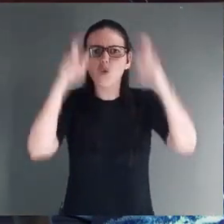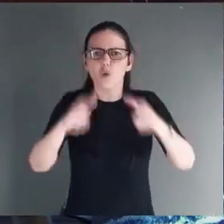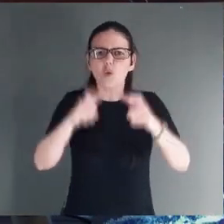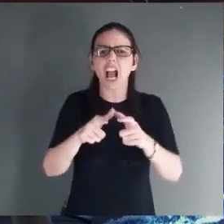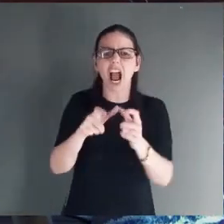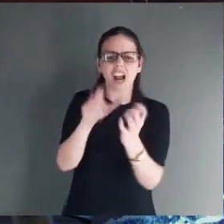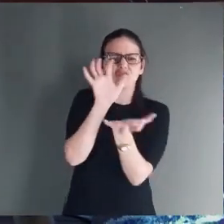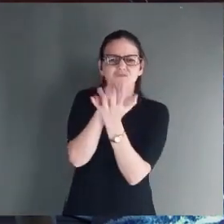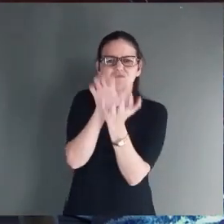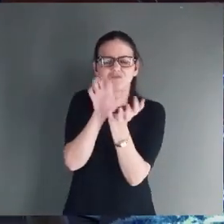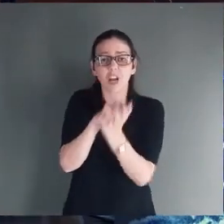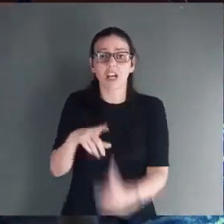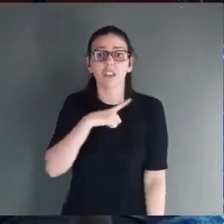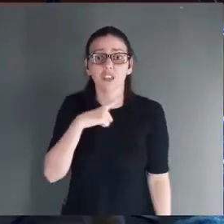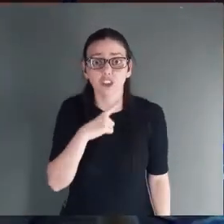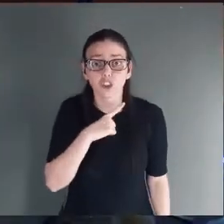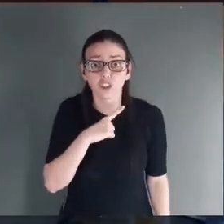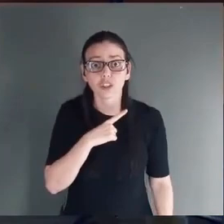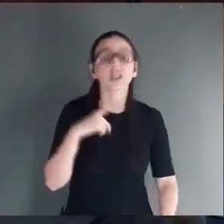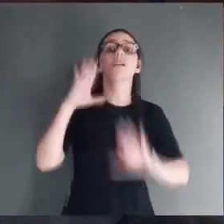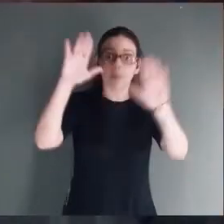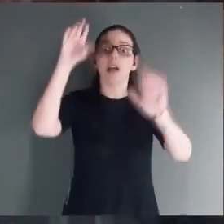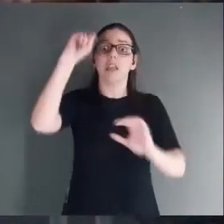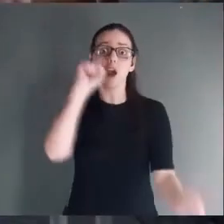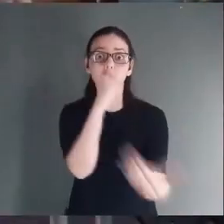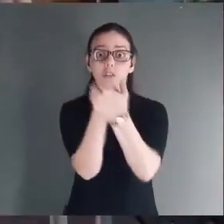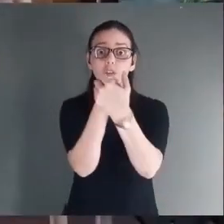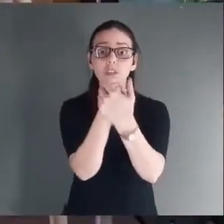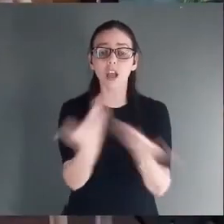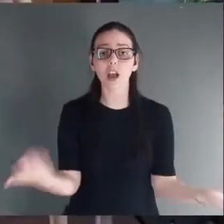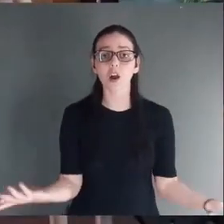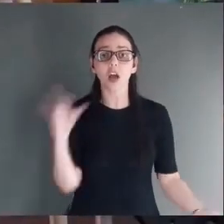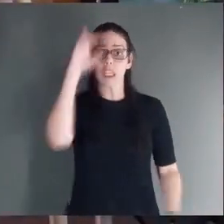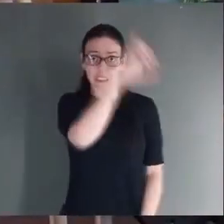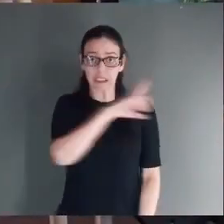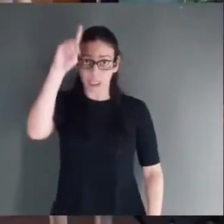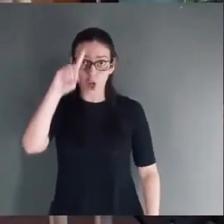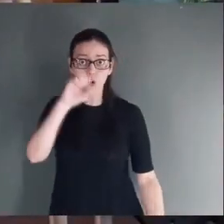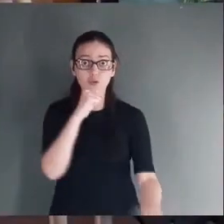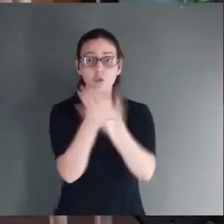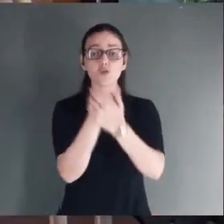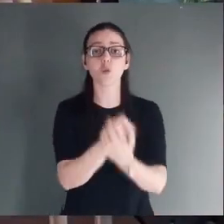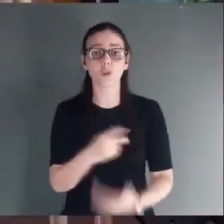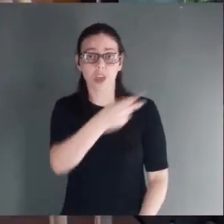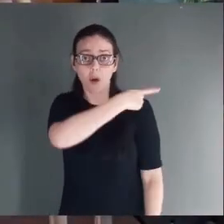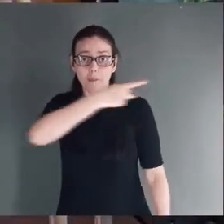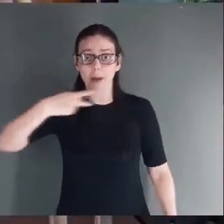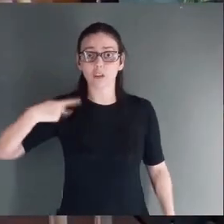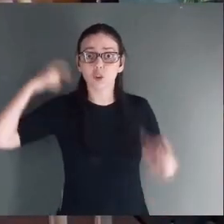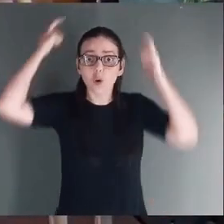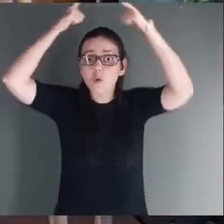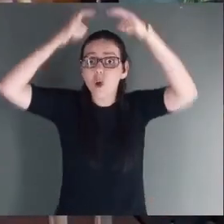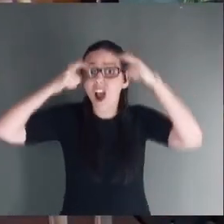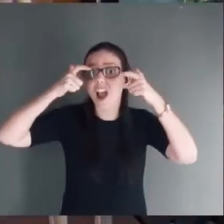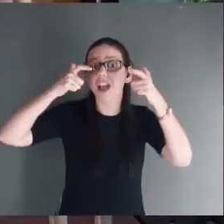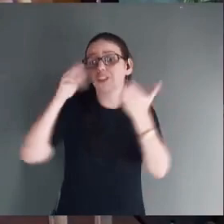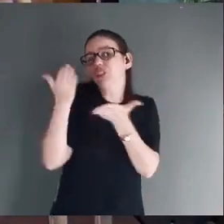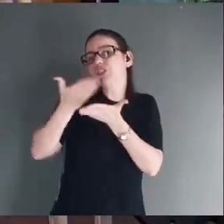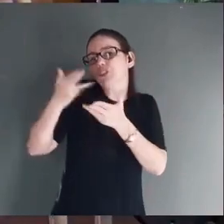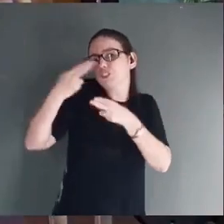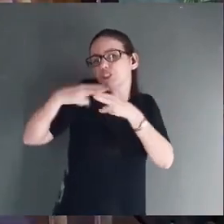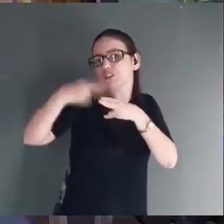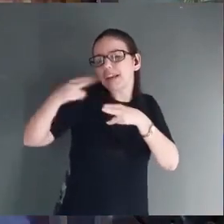Cheio de crocodilos. Ele escondeu. Ele escondeu. Pastor. Diz, meu Deus. Um rei disfarçado de pastor.